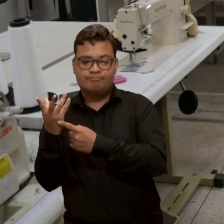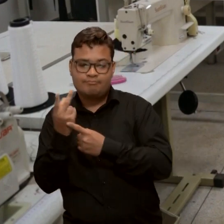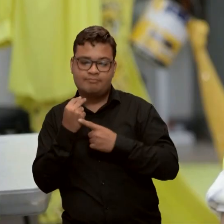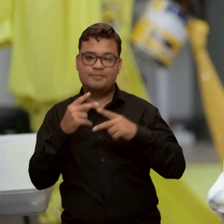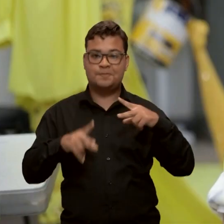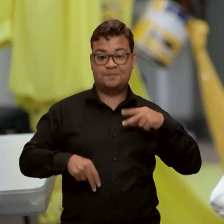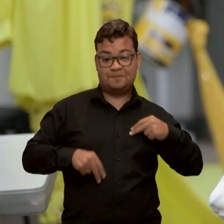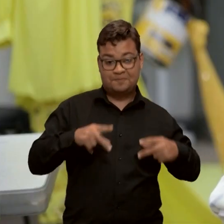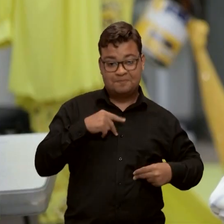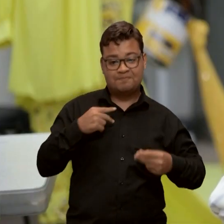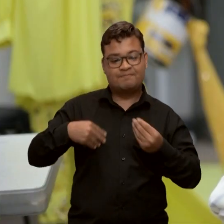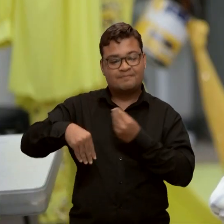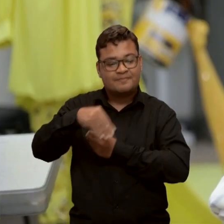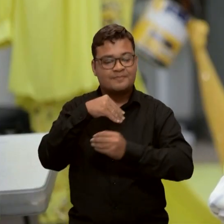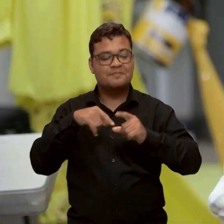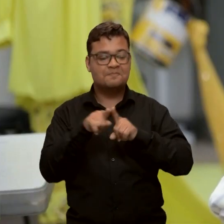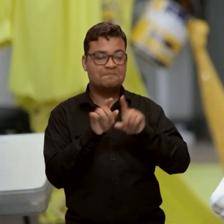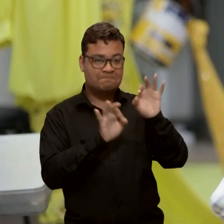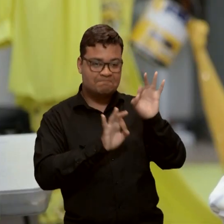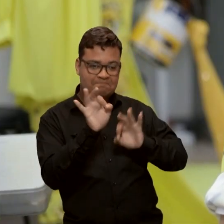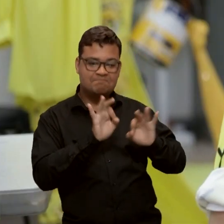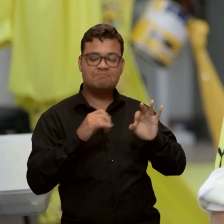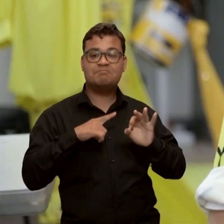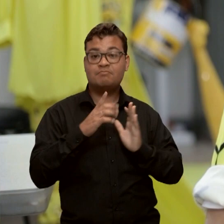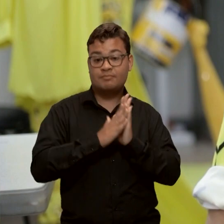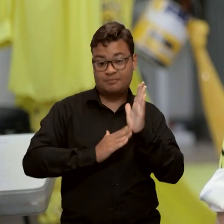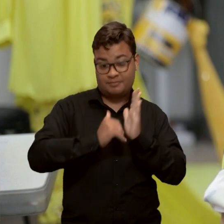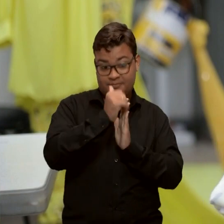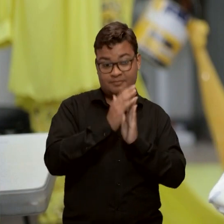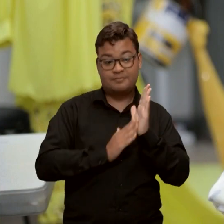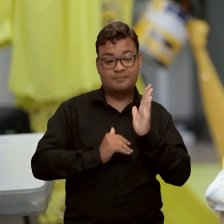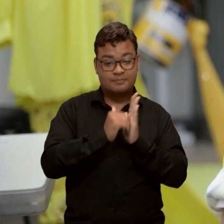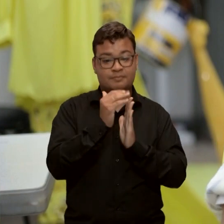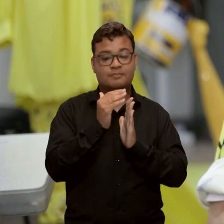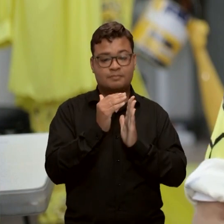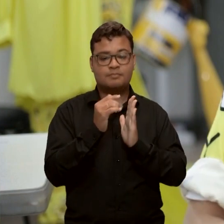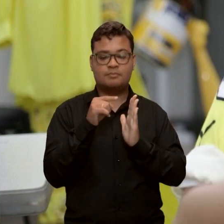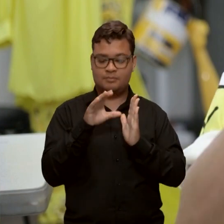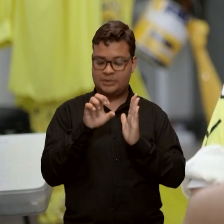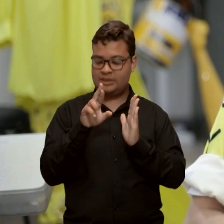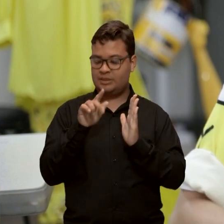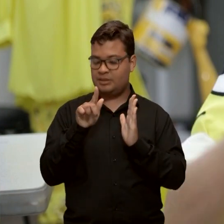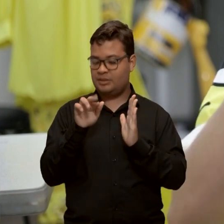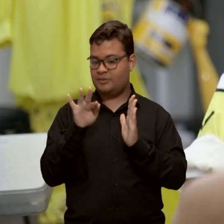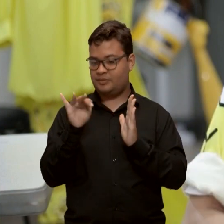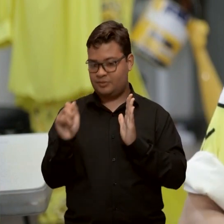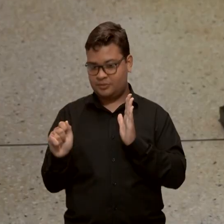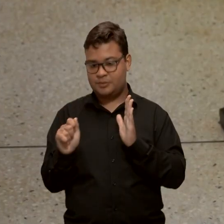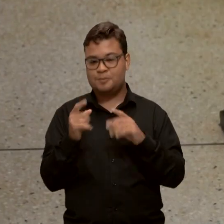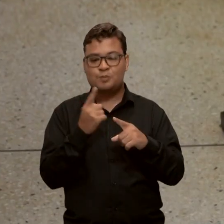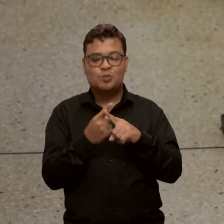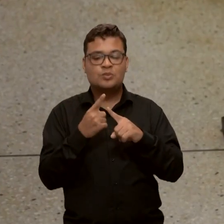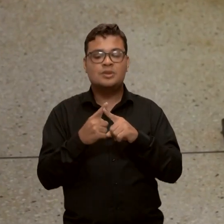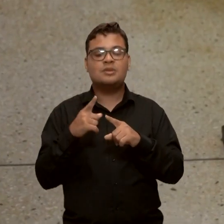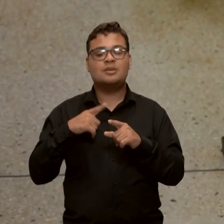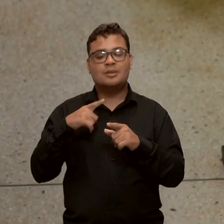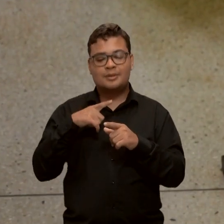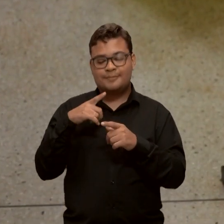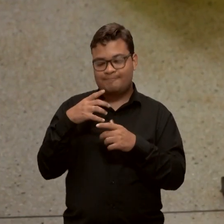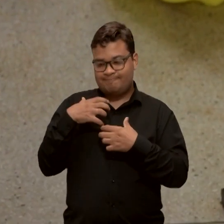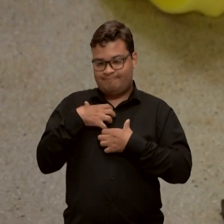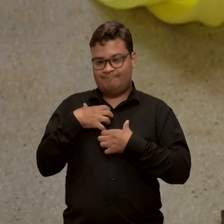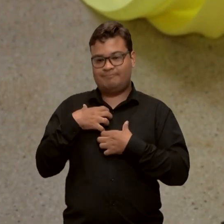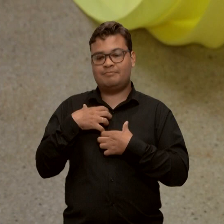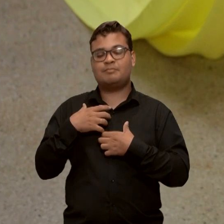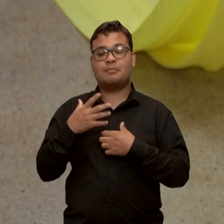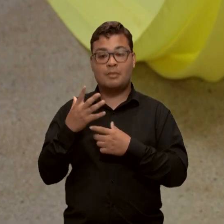a moda. Aí eu fiz algumas estampas com tinta de serigrafia, que eu queria que tivesse um pouco dessa coisa do artista nas